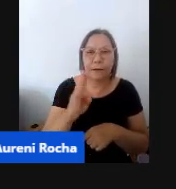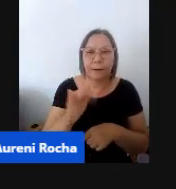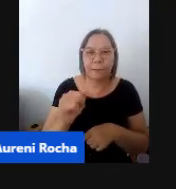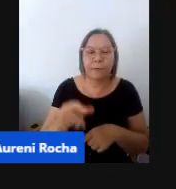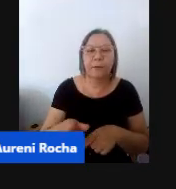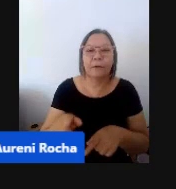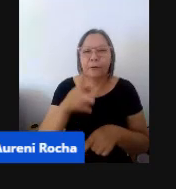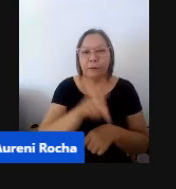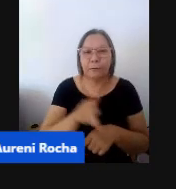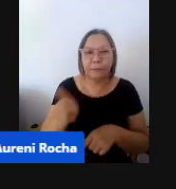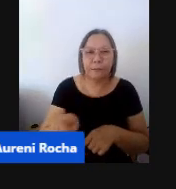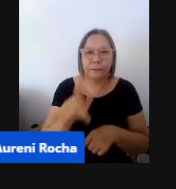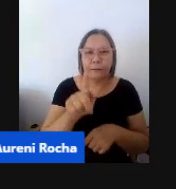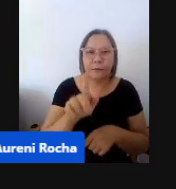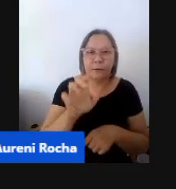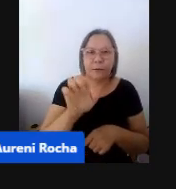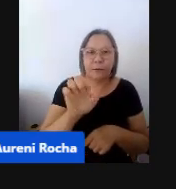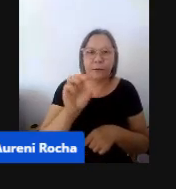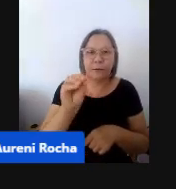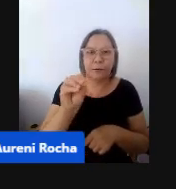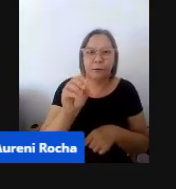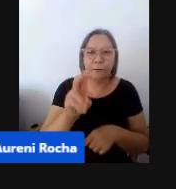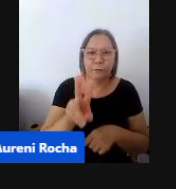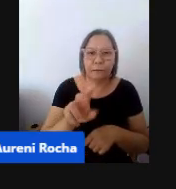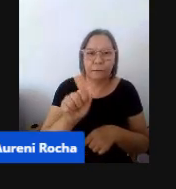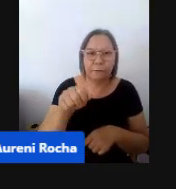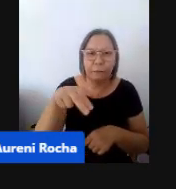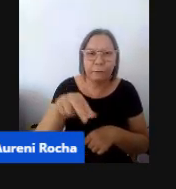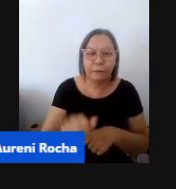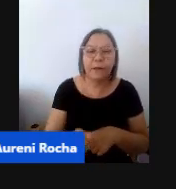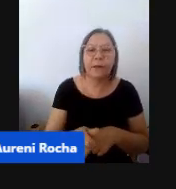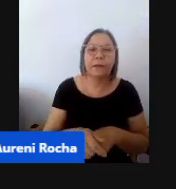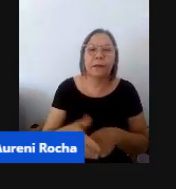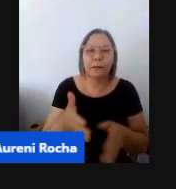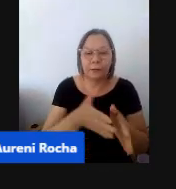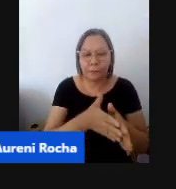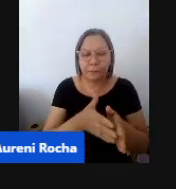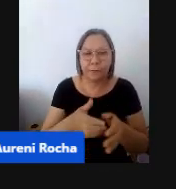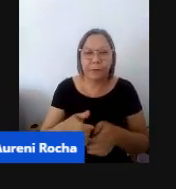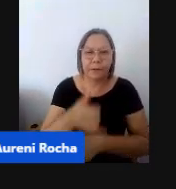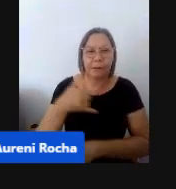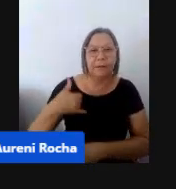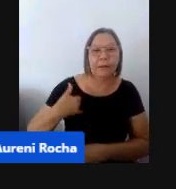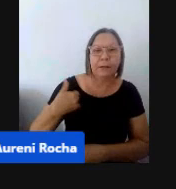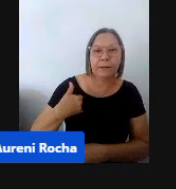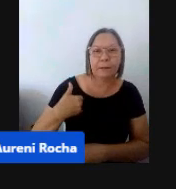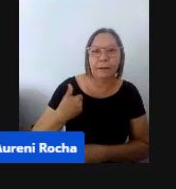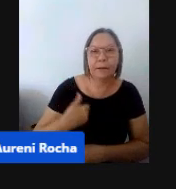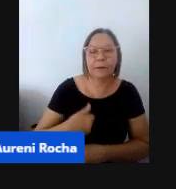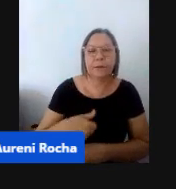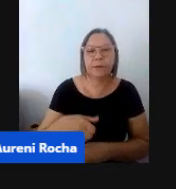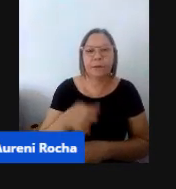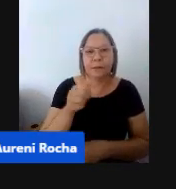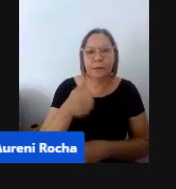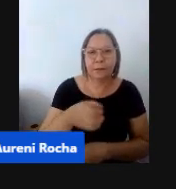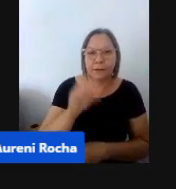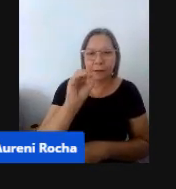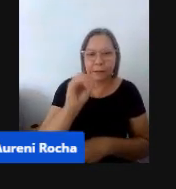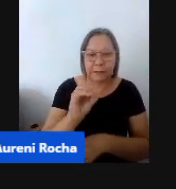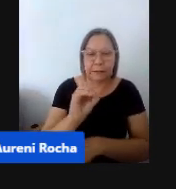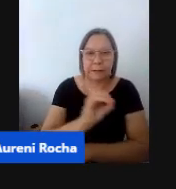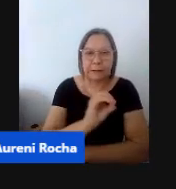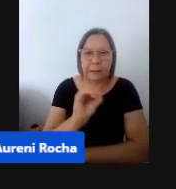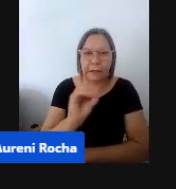Educação Infantil, que atuam com as crianças de 0 a 5 anos, do grupo 1 ao 5. Serão discutidas